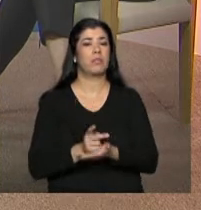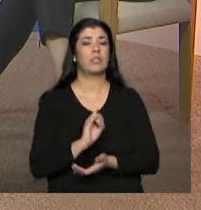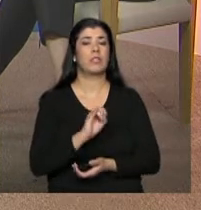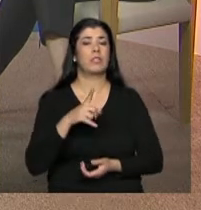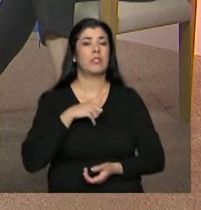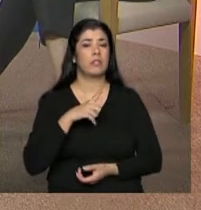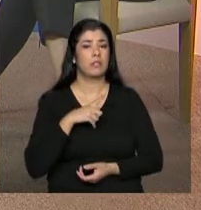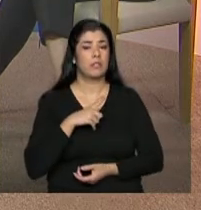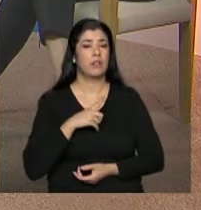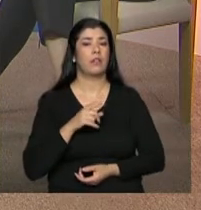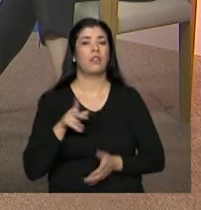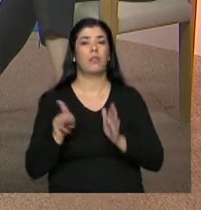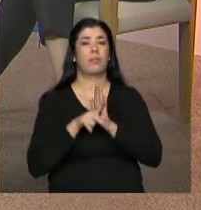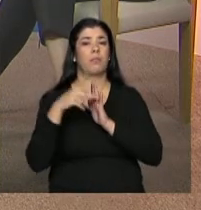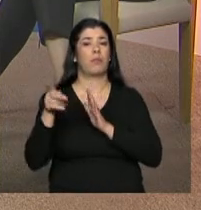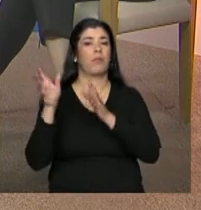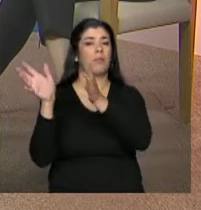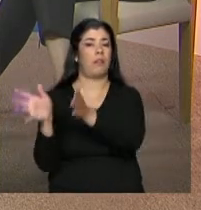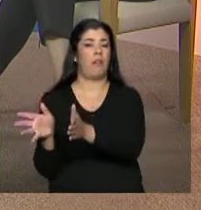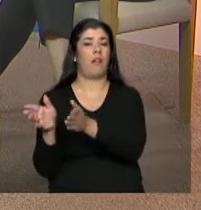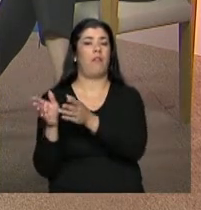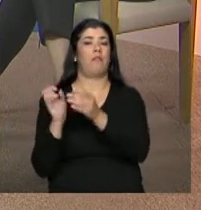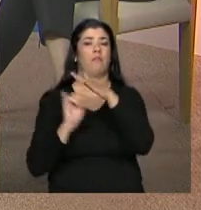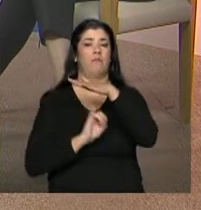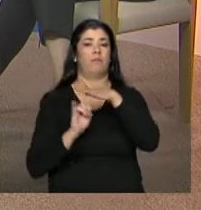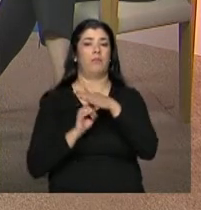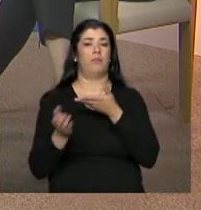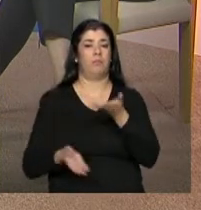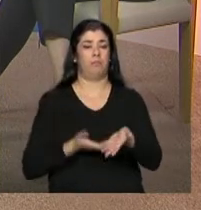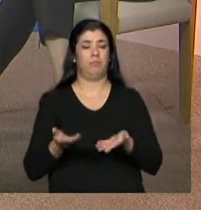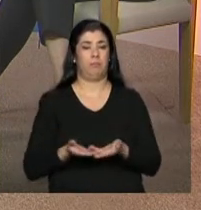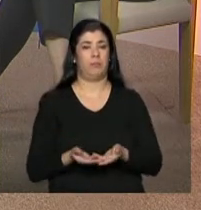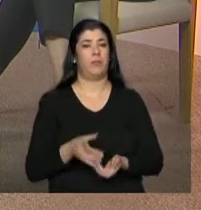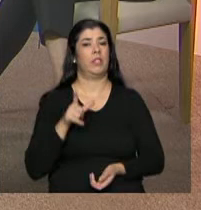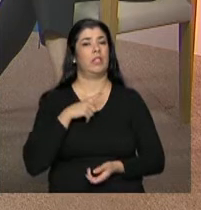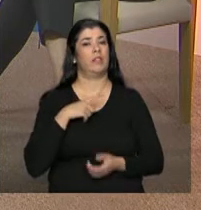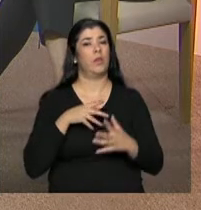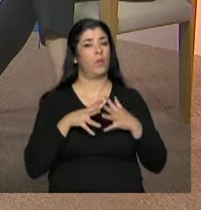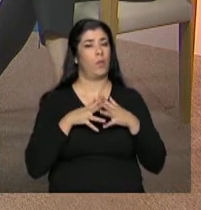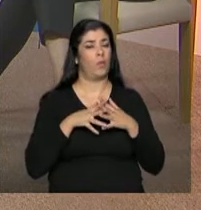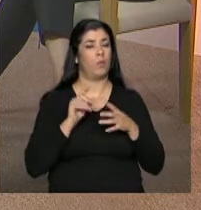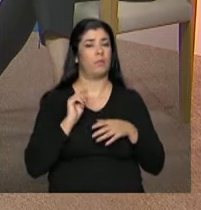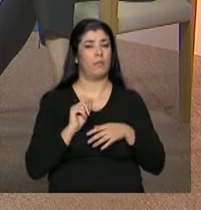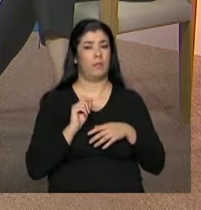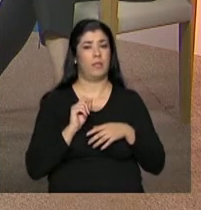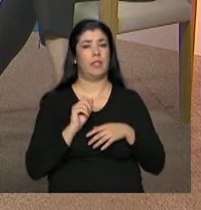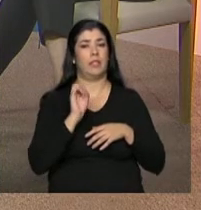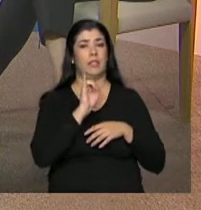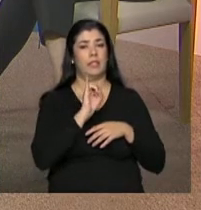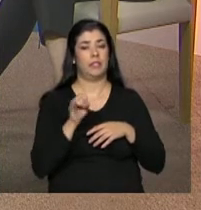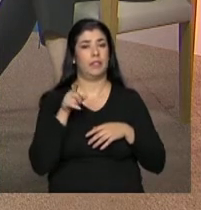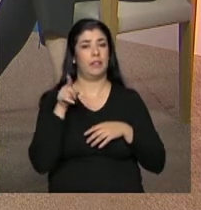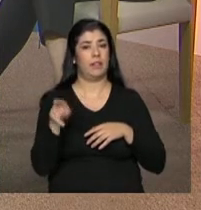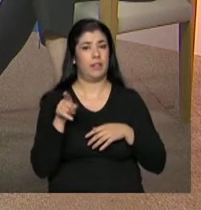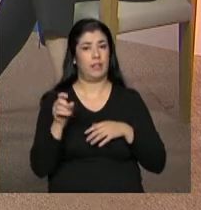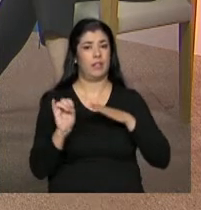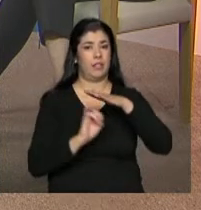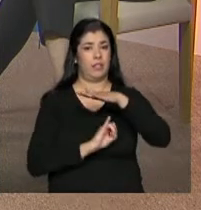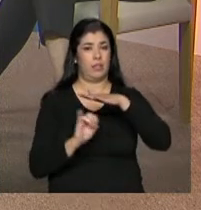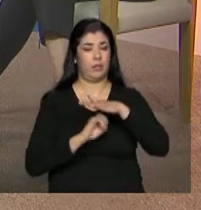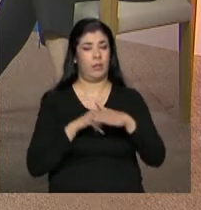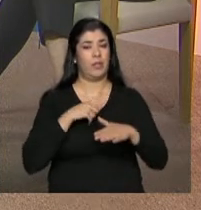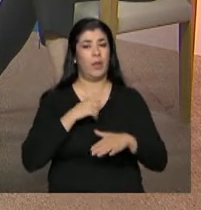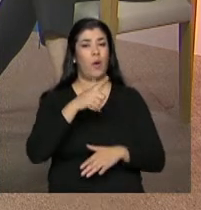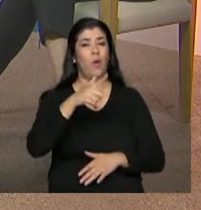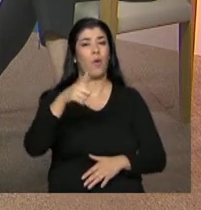questões muito próprias do serviço. Como a gente dizia, a complexidade vai se dando à medida em que essa entidade desenvolva mais